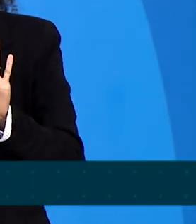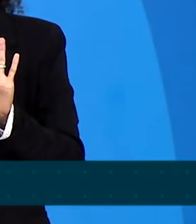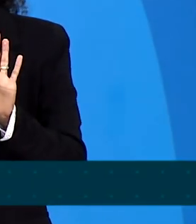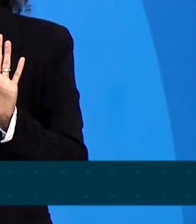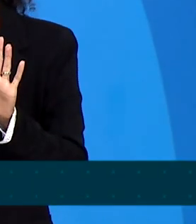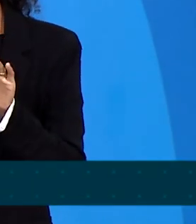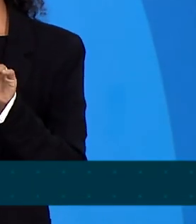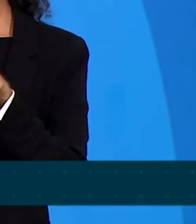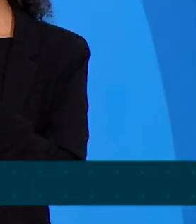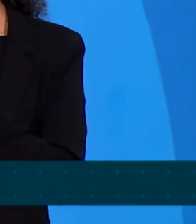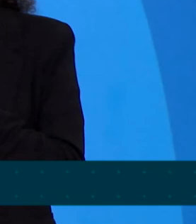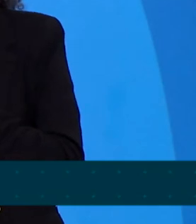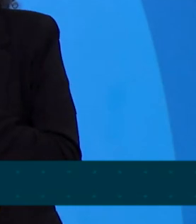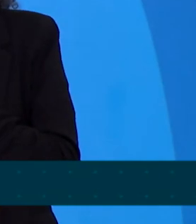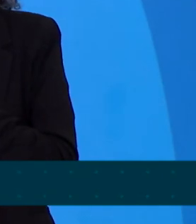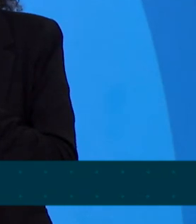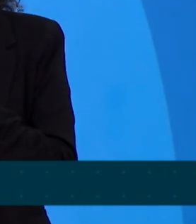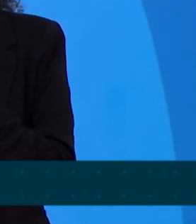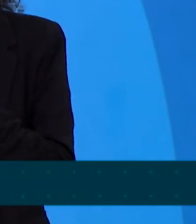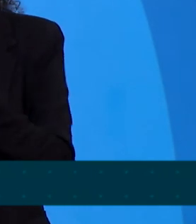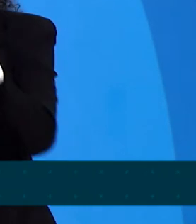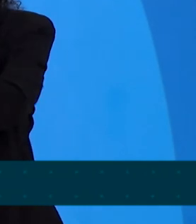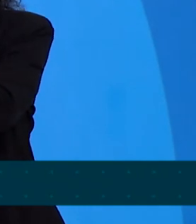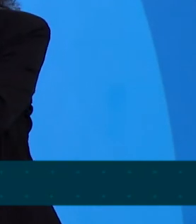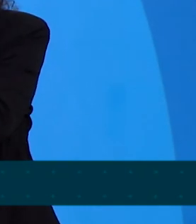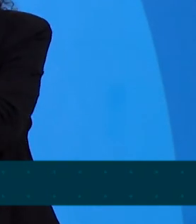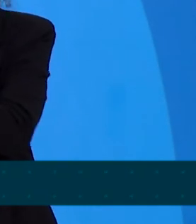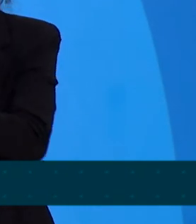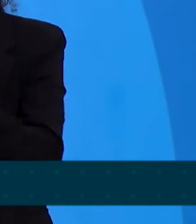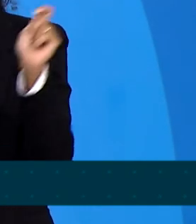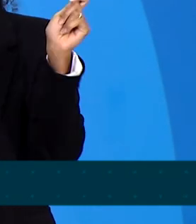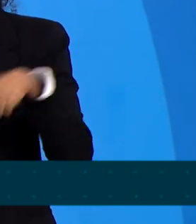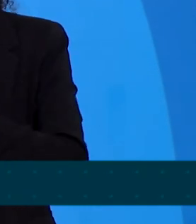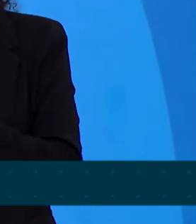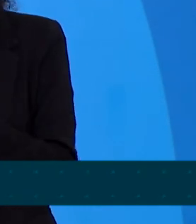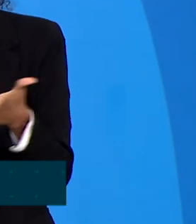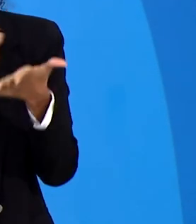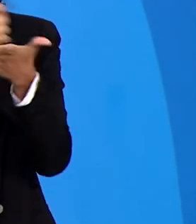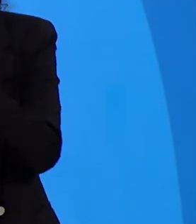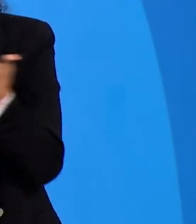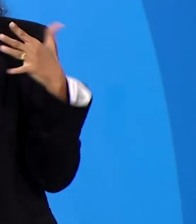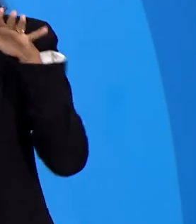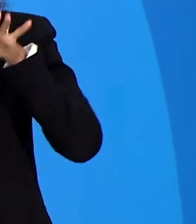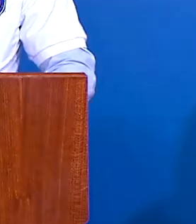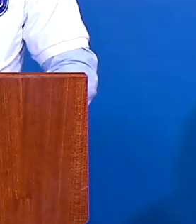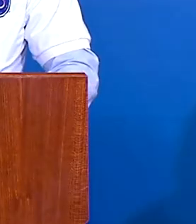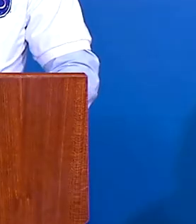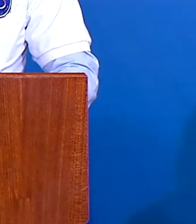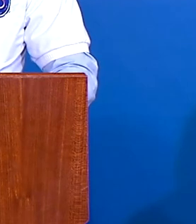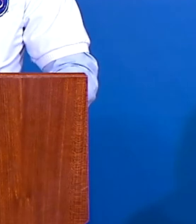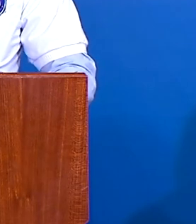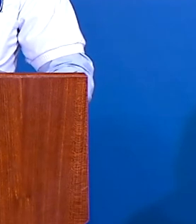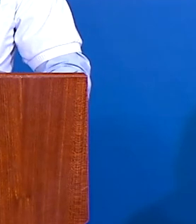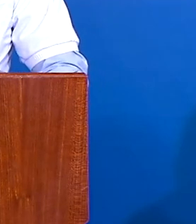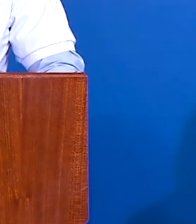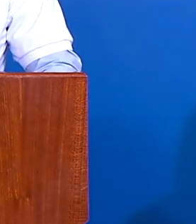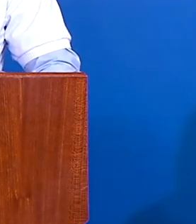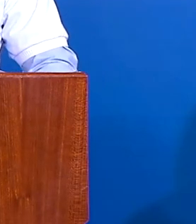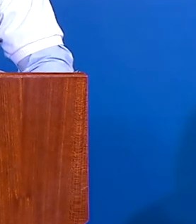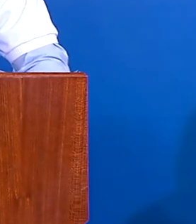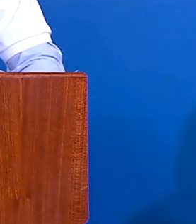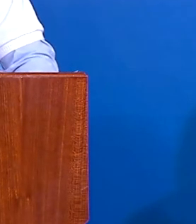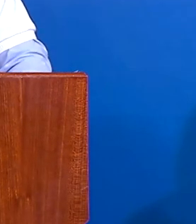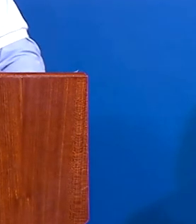pagou tanto, tão rápido e com uma inclusão tão profunda quanto o Brasil. É a nossa caixa